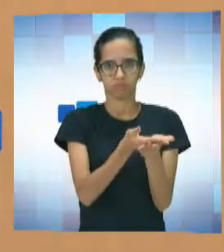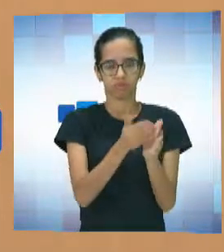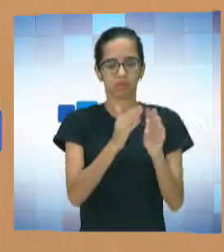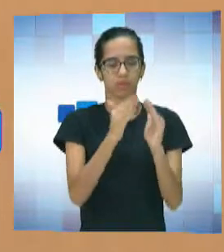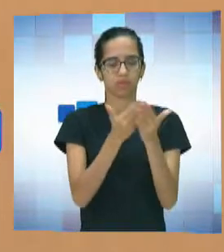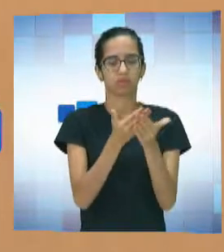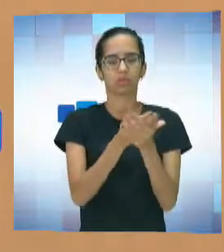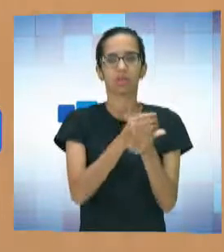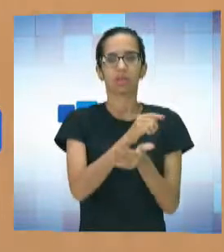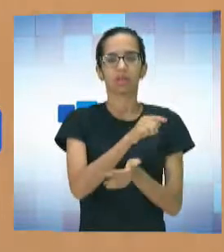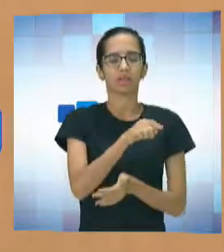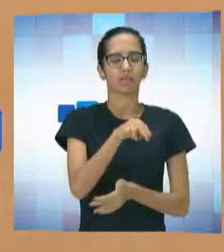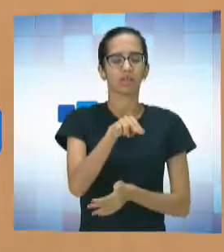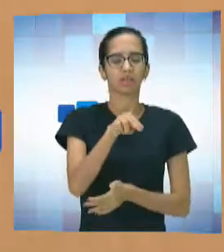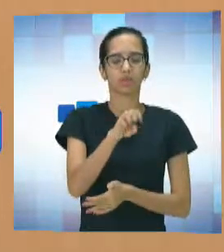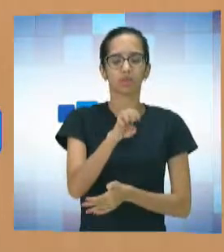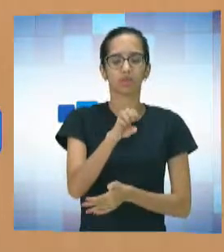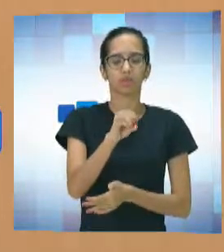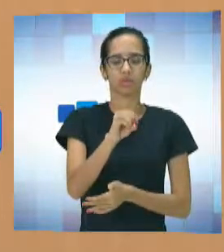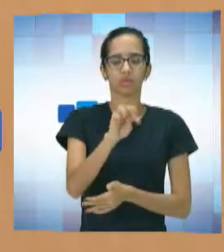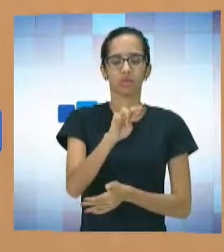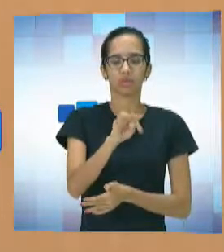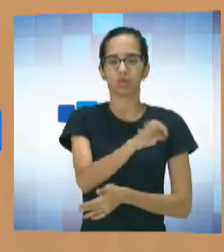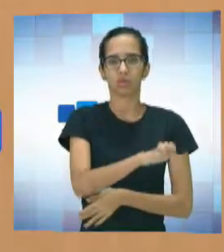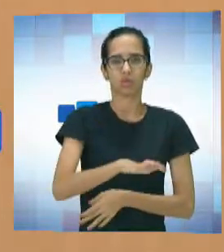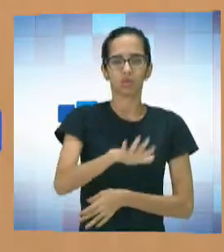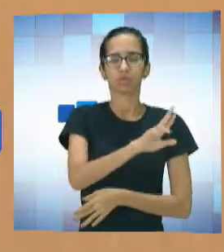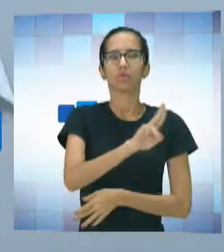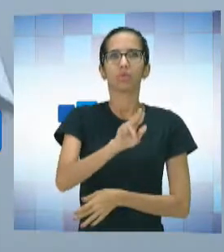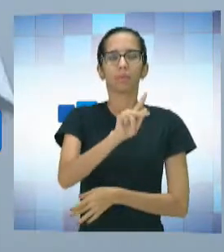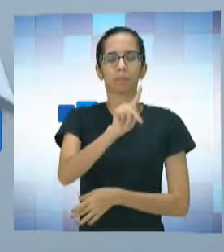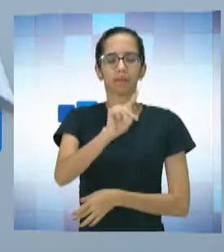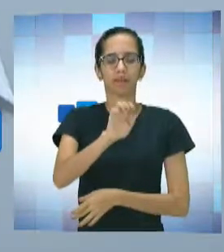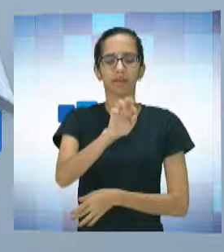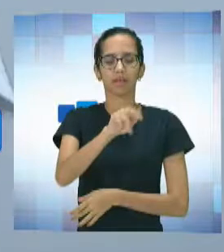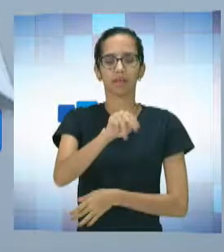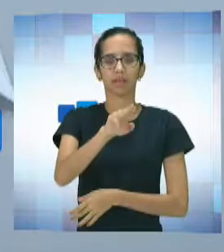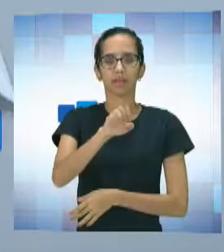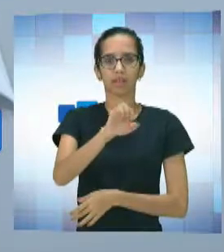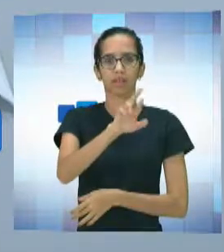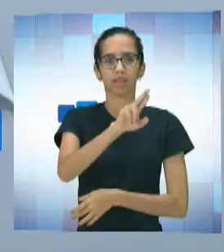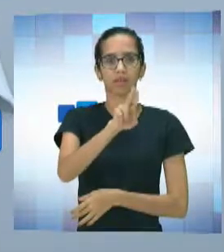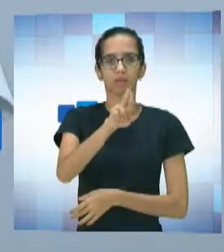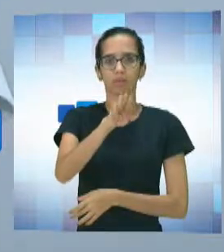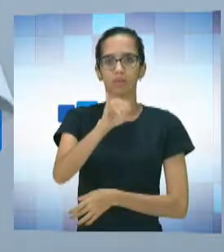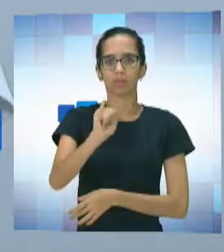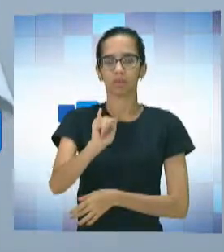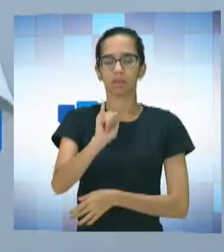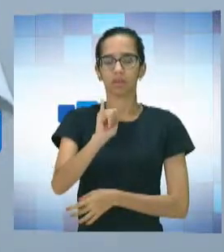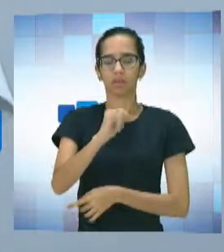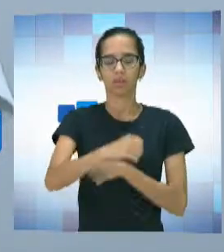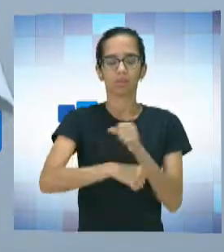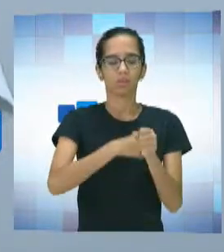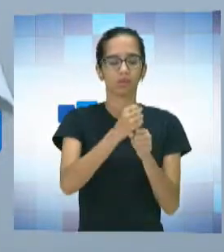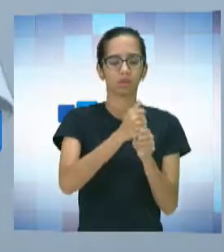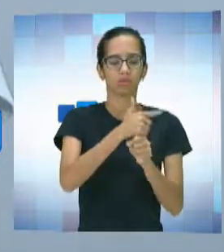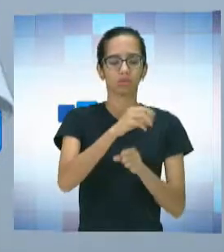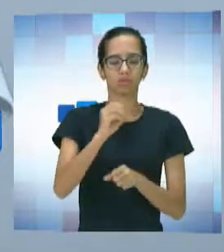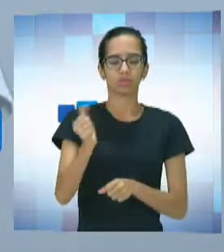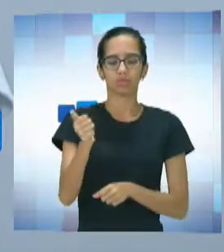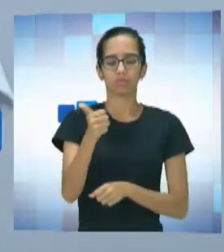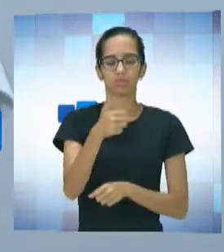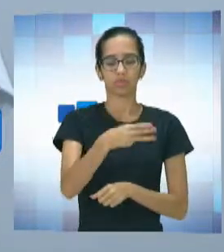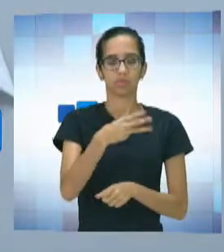Norte, a Escola Pequena Rubim. E em 2013, esse projeto, ele